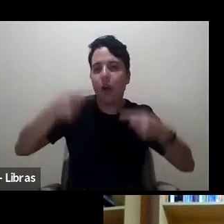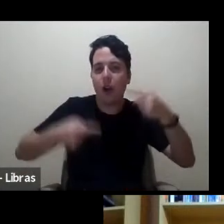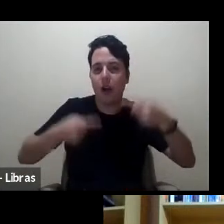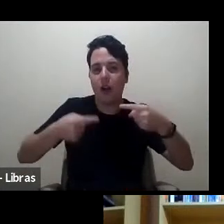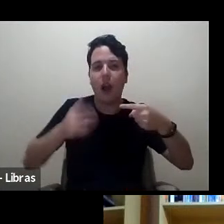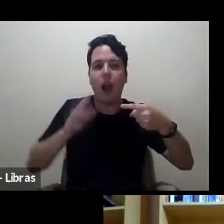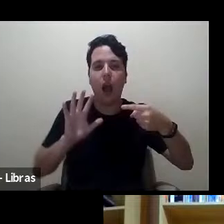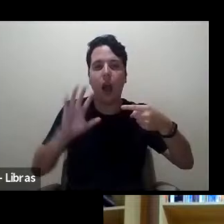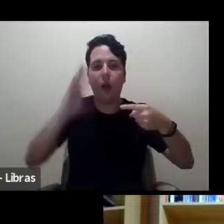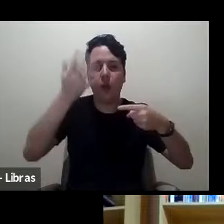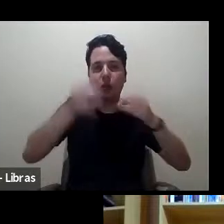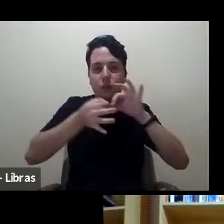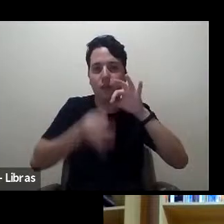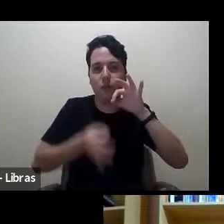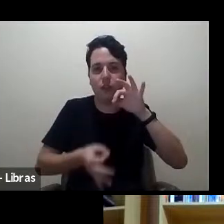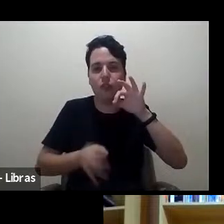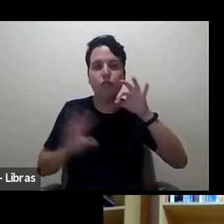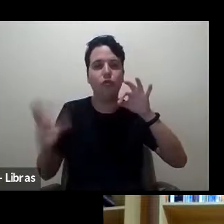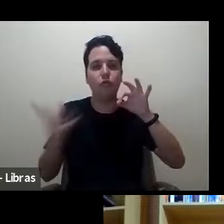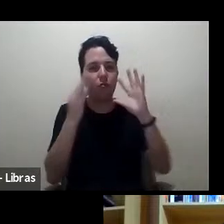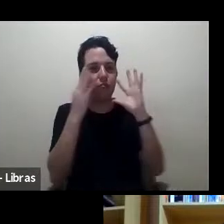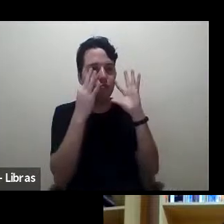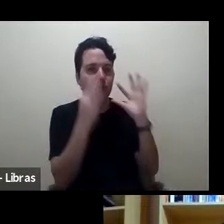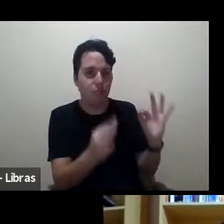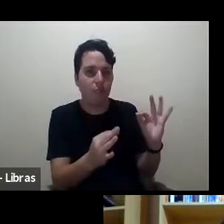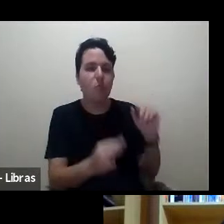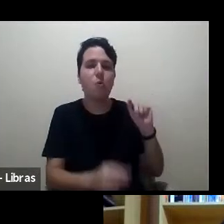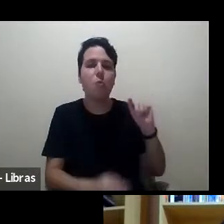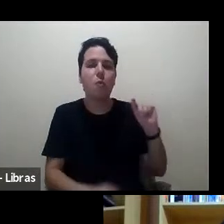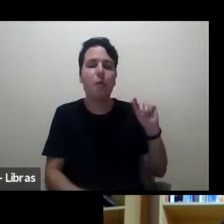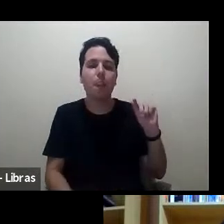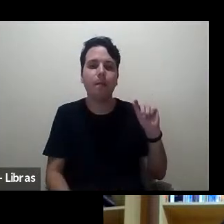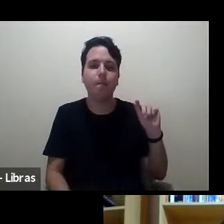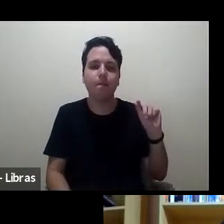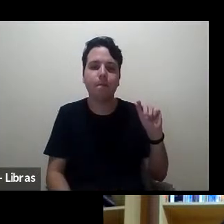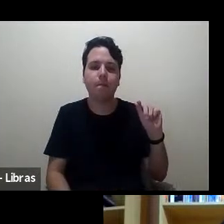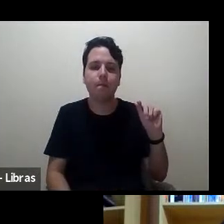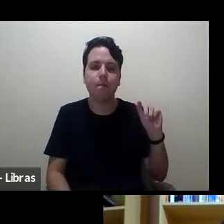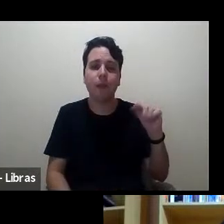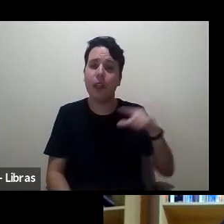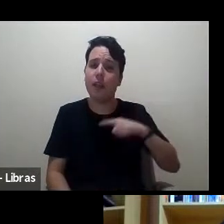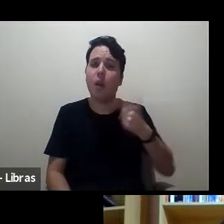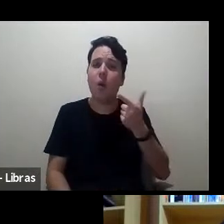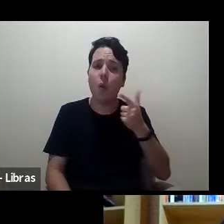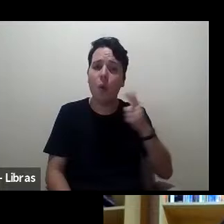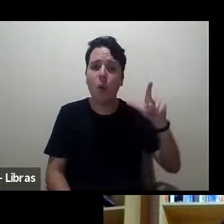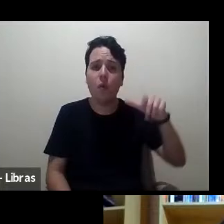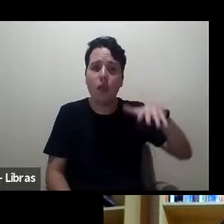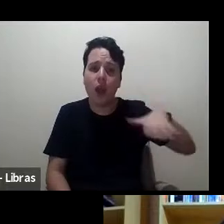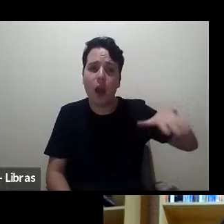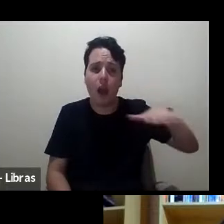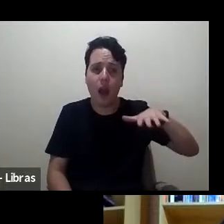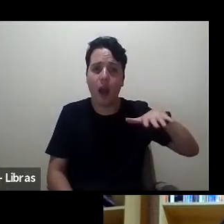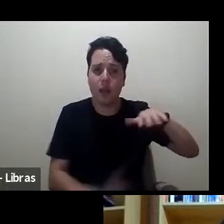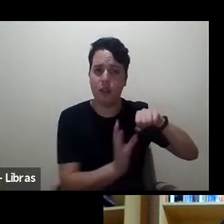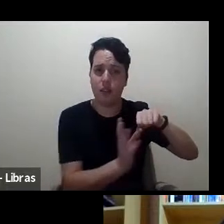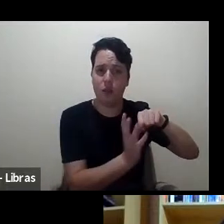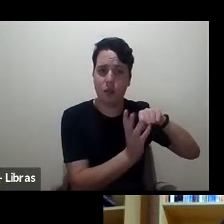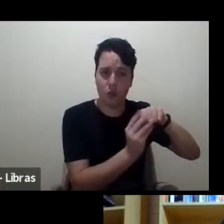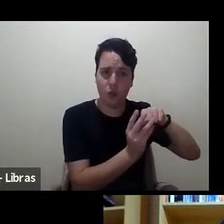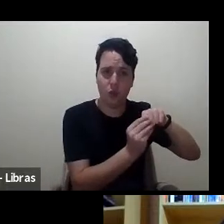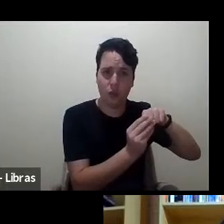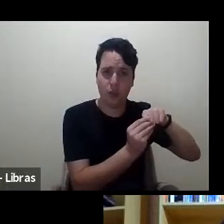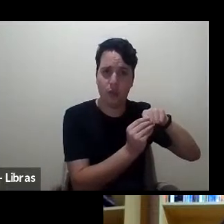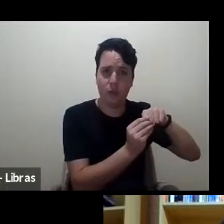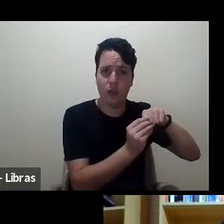e tal e que foi notável mas eu diria assim tem outras áreas do conhecimento onde